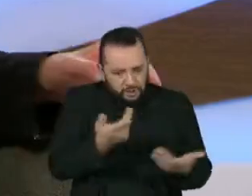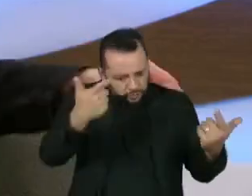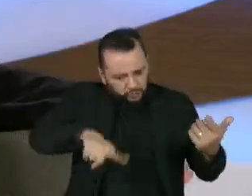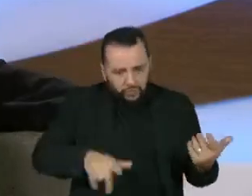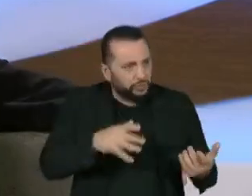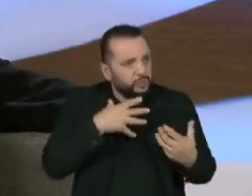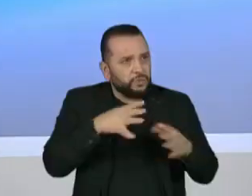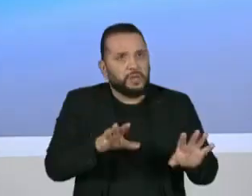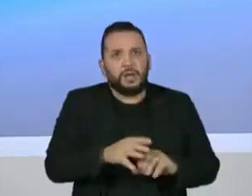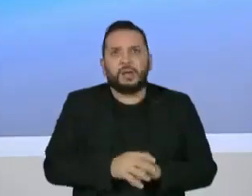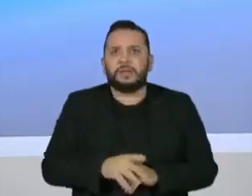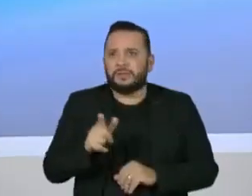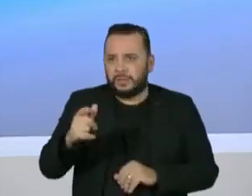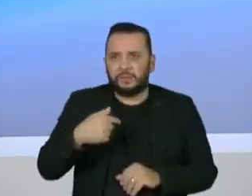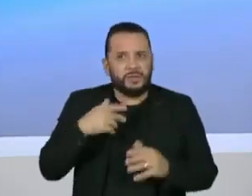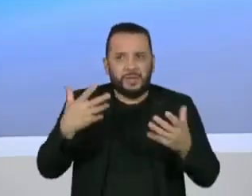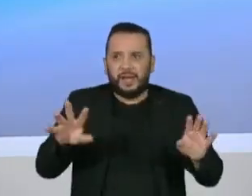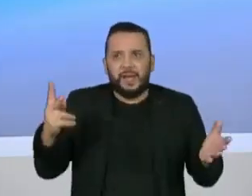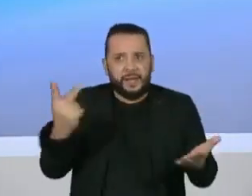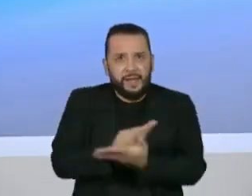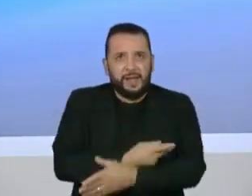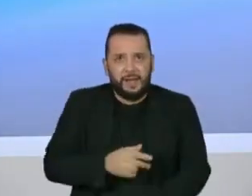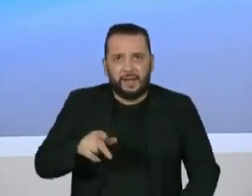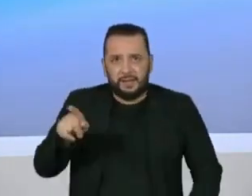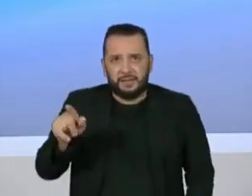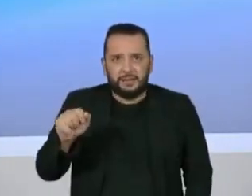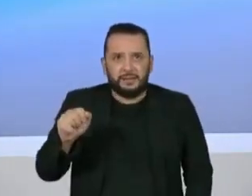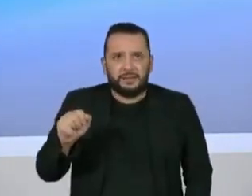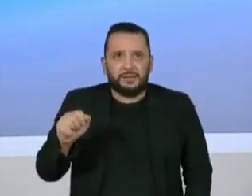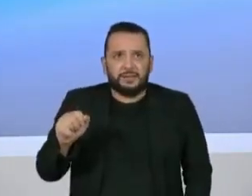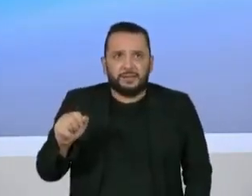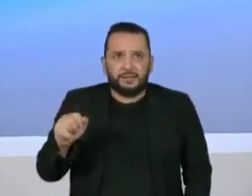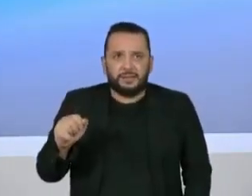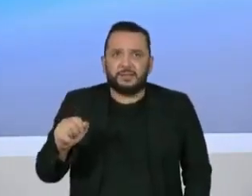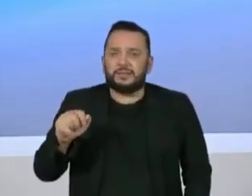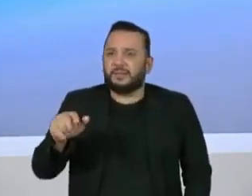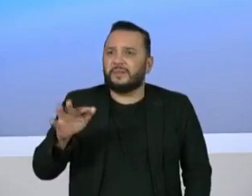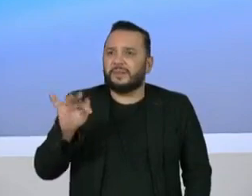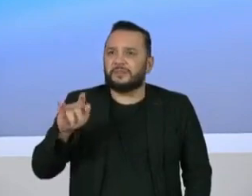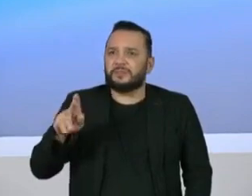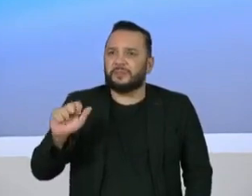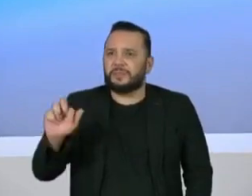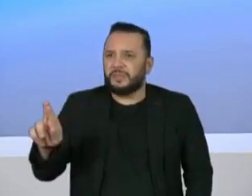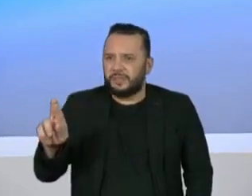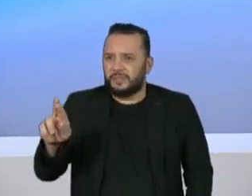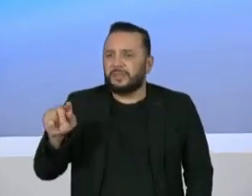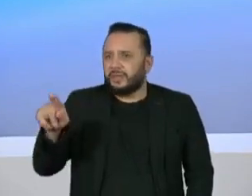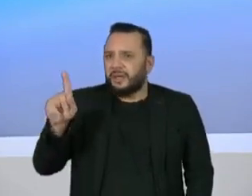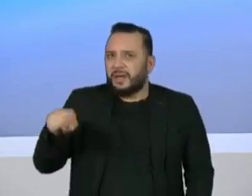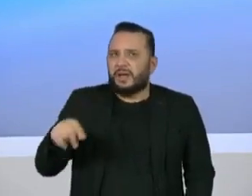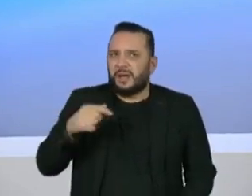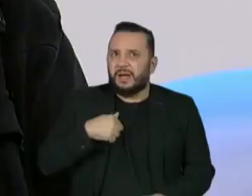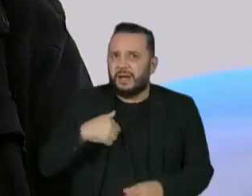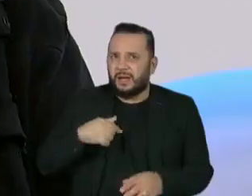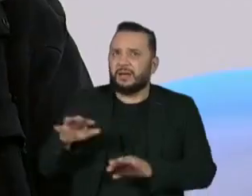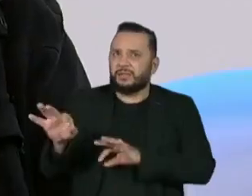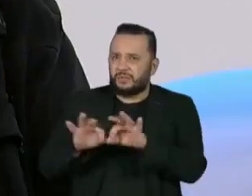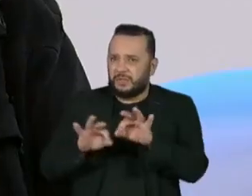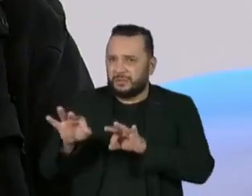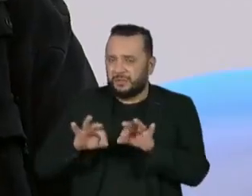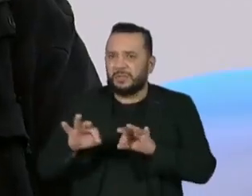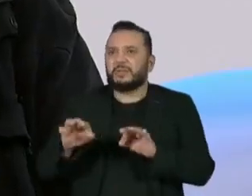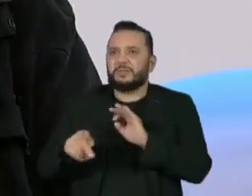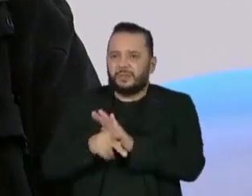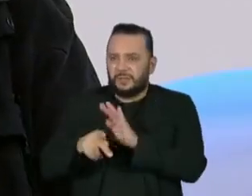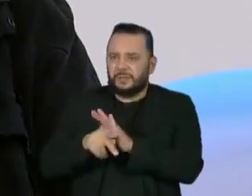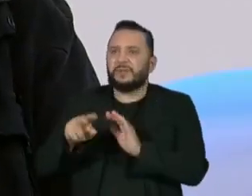Cazão, você não quer mais errar, Luiz, o Vladimir foi o grande articulador da democracia. Sim, por